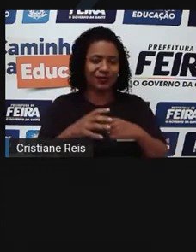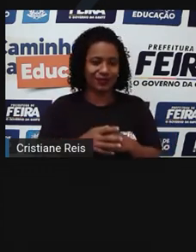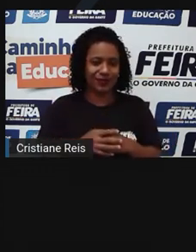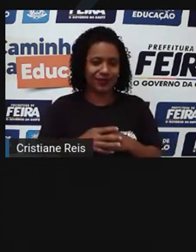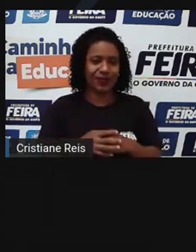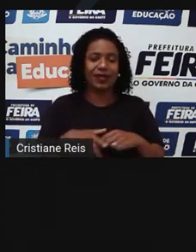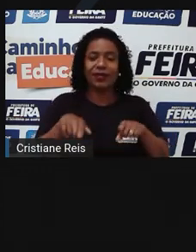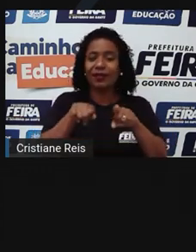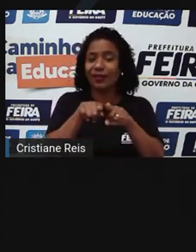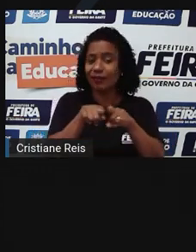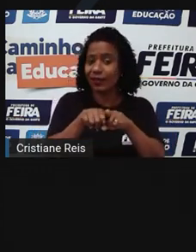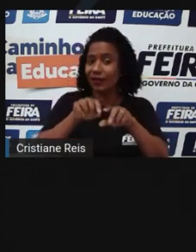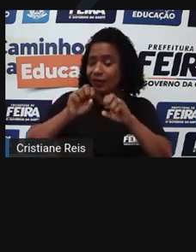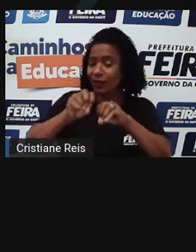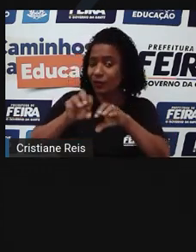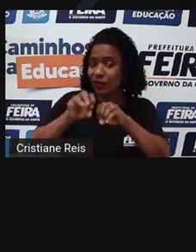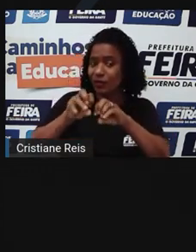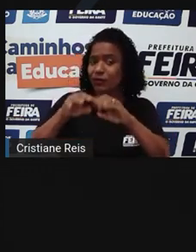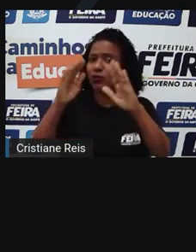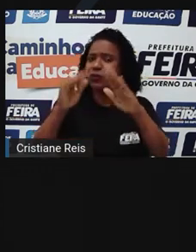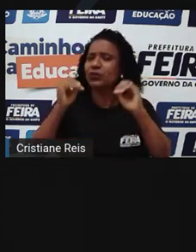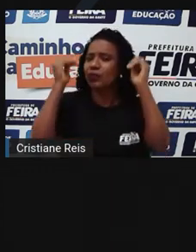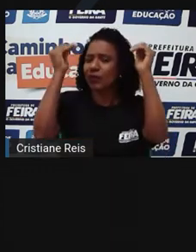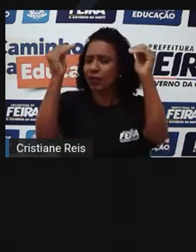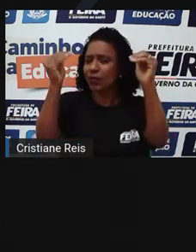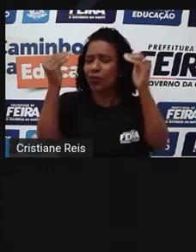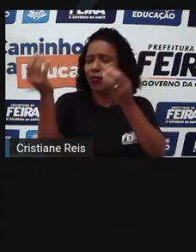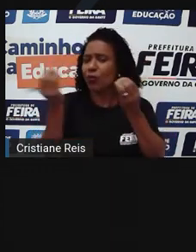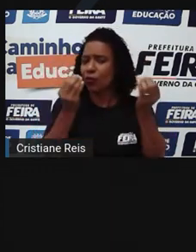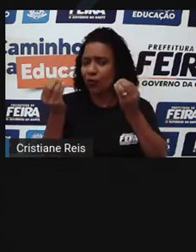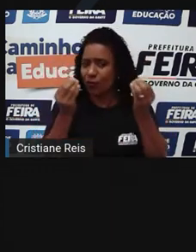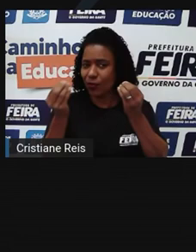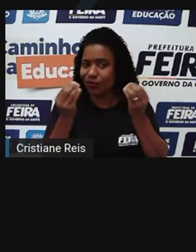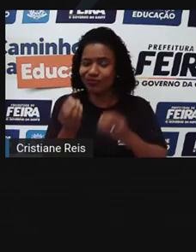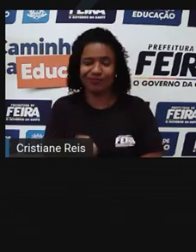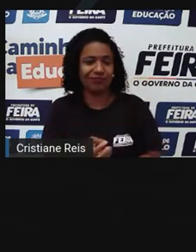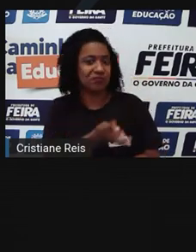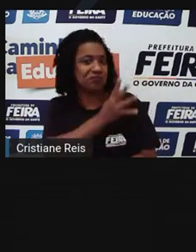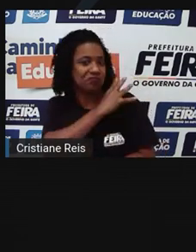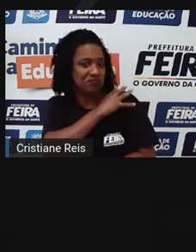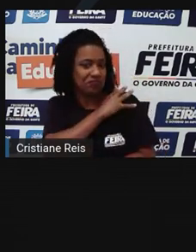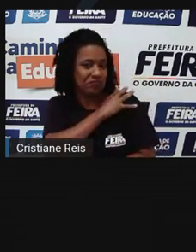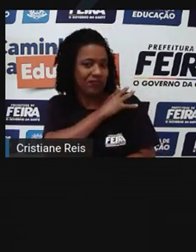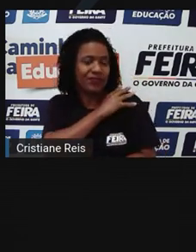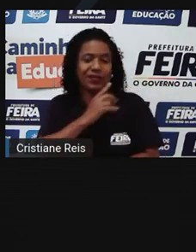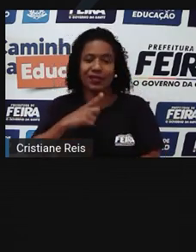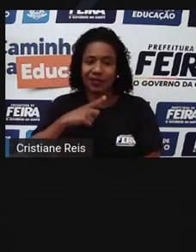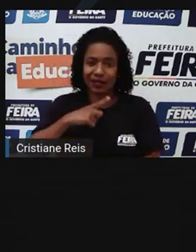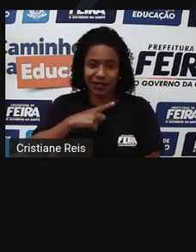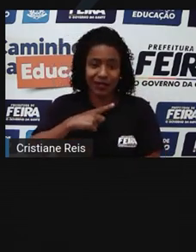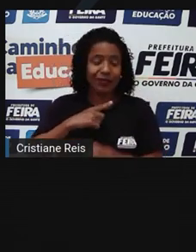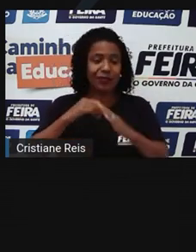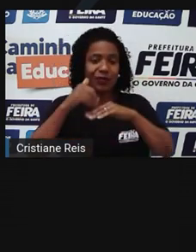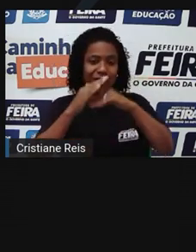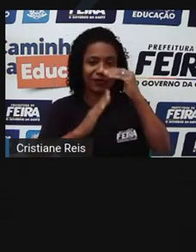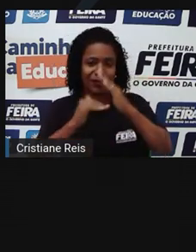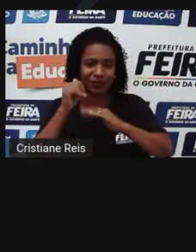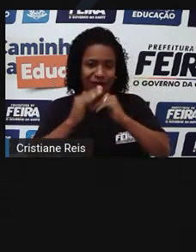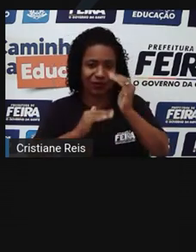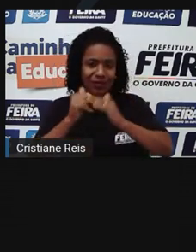Já a educação superior tem por finalidade formar profissionais nas diferentes áreas do saber,